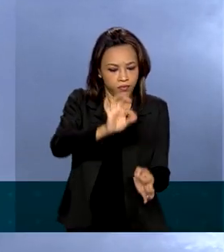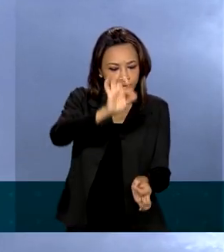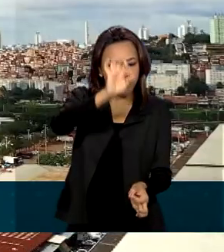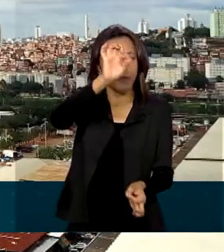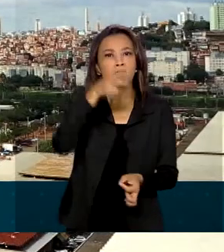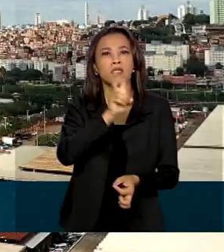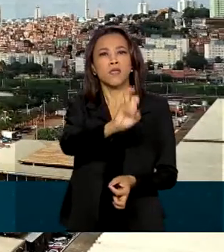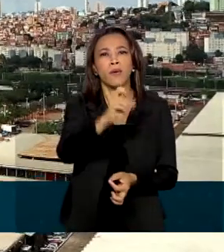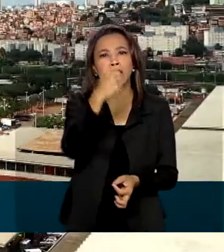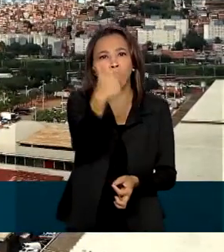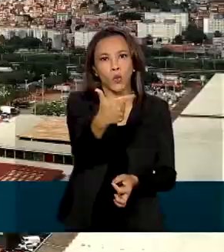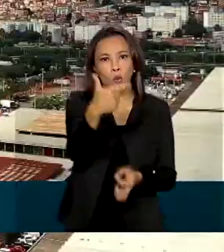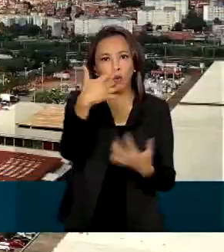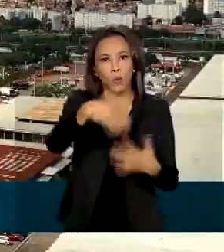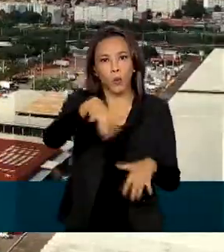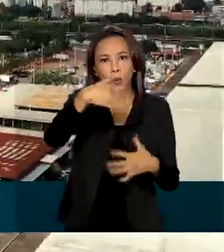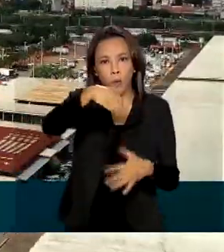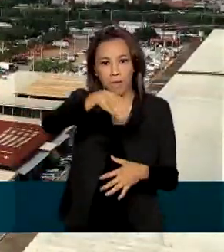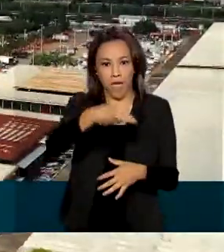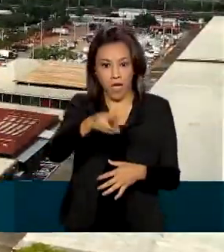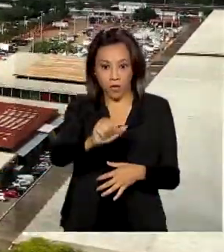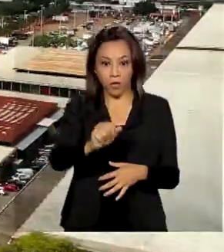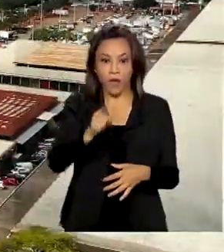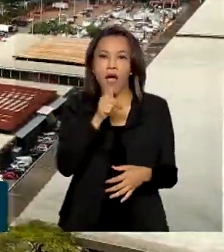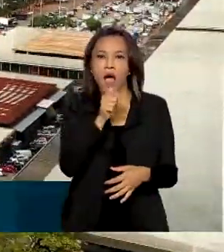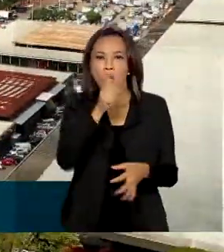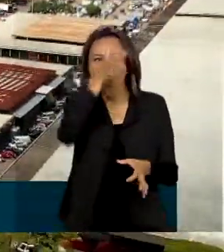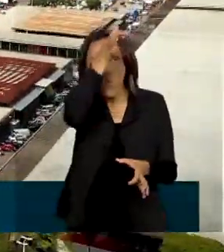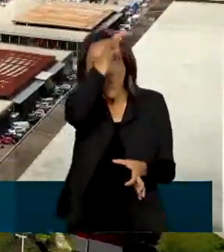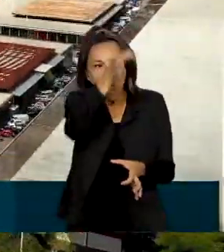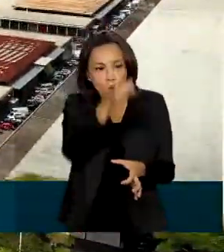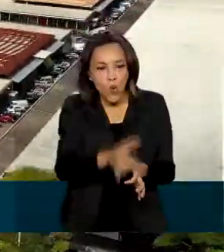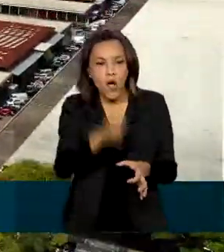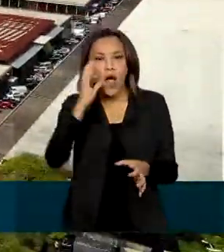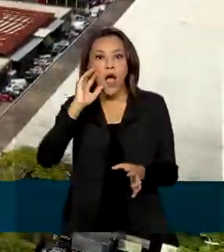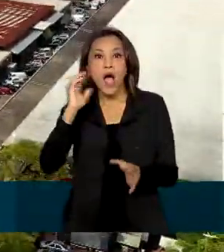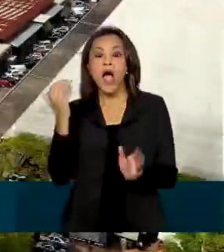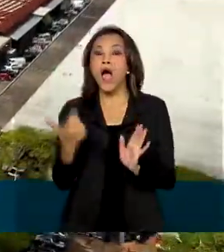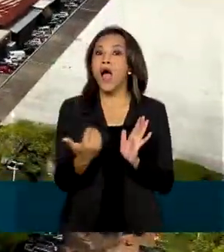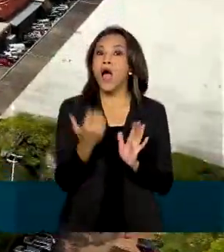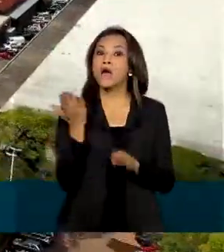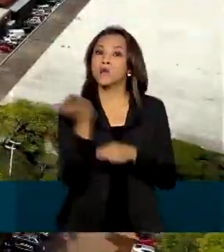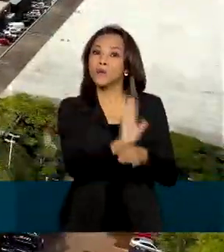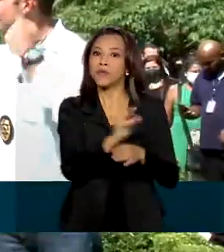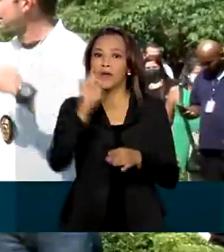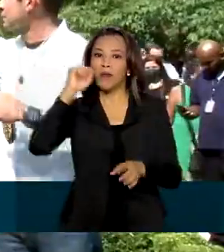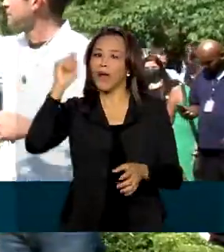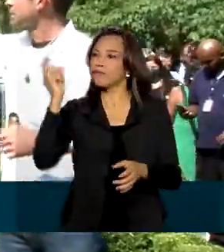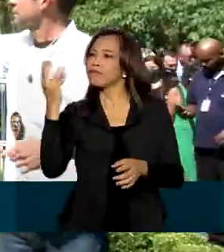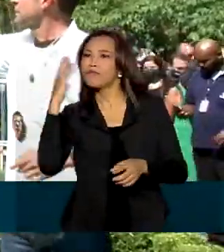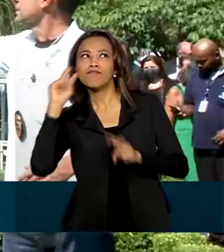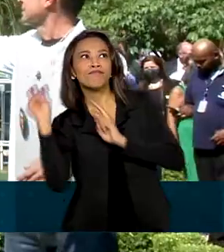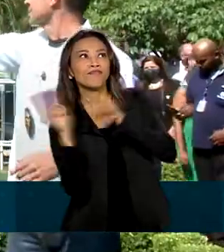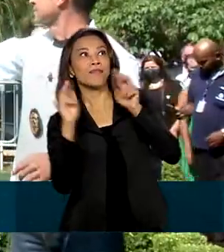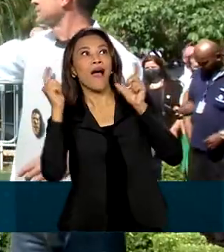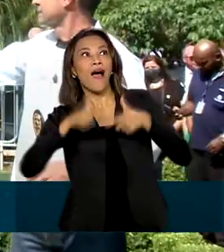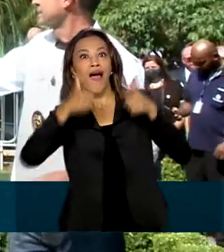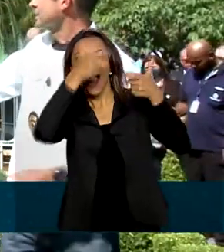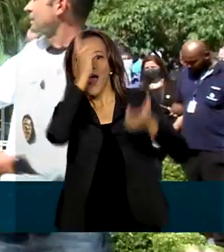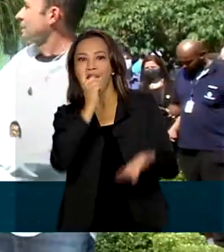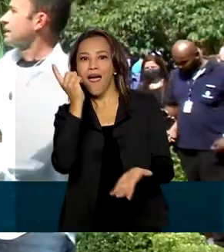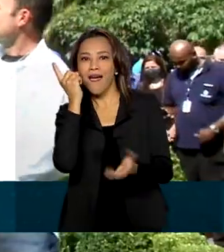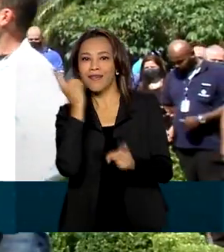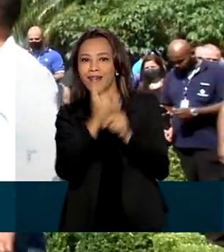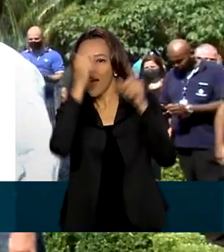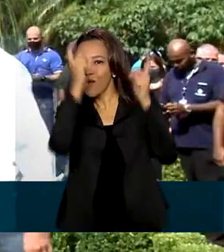de altura. A imensa caixa d'água ajuda na localização de quem passa por aqui. Bolsonaro recebeu